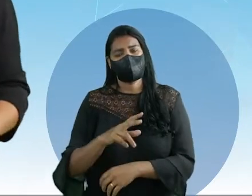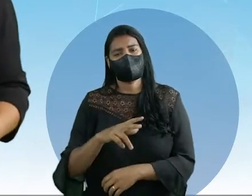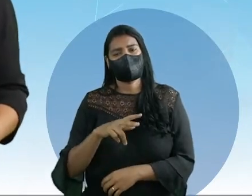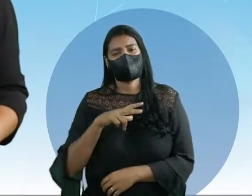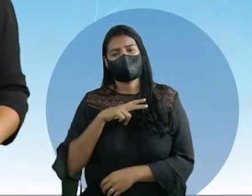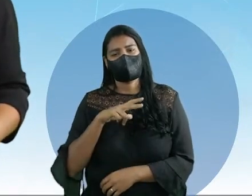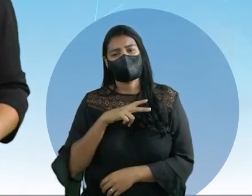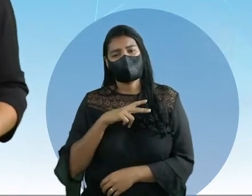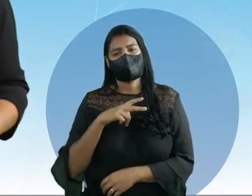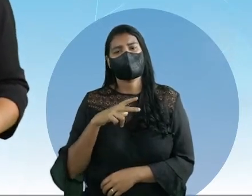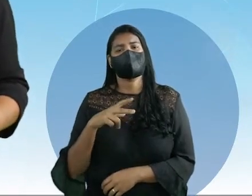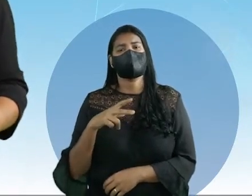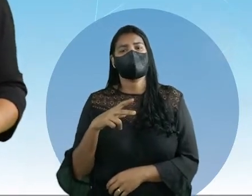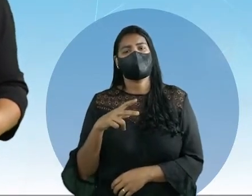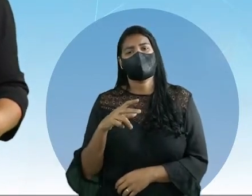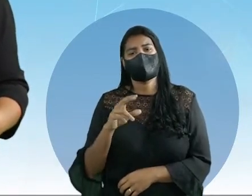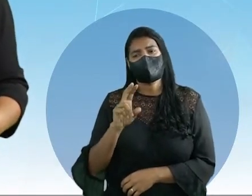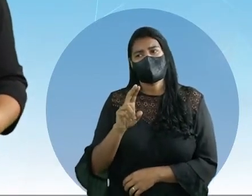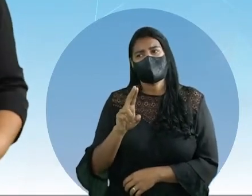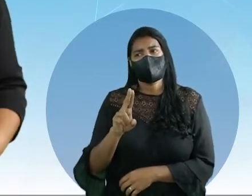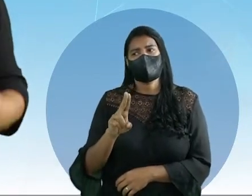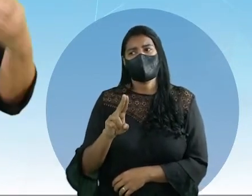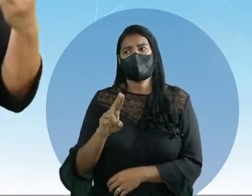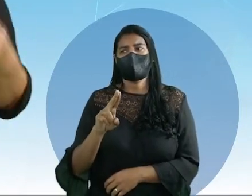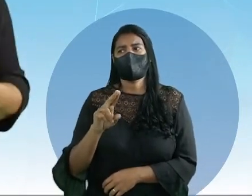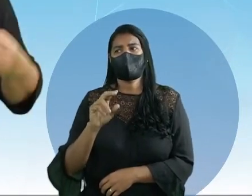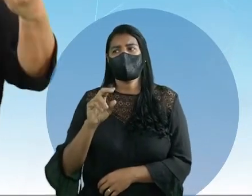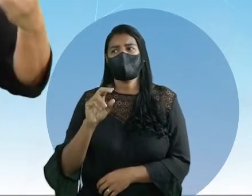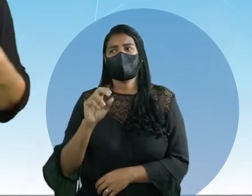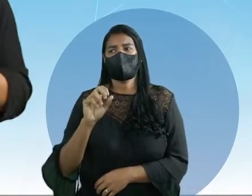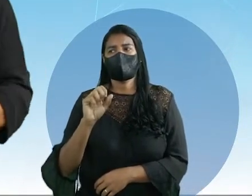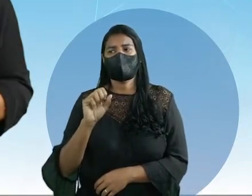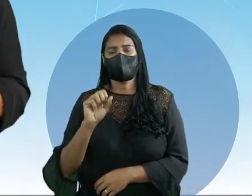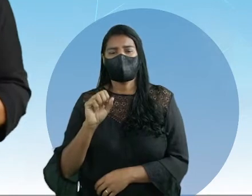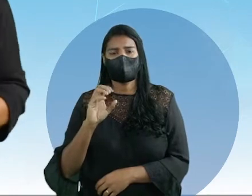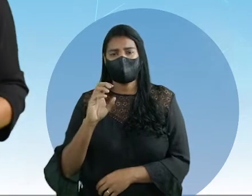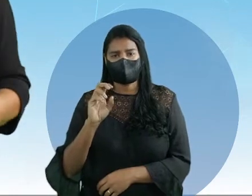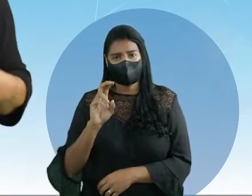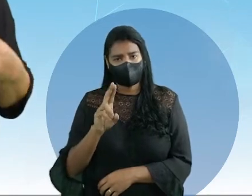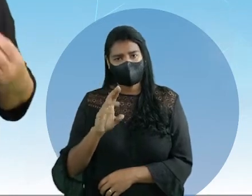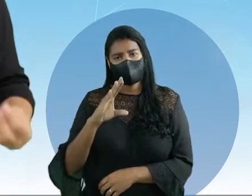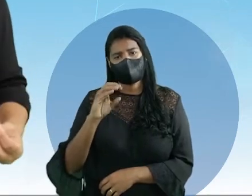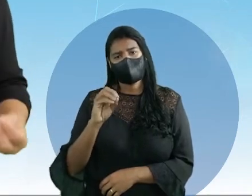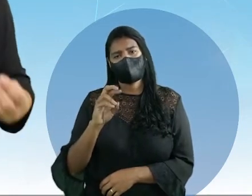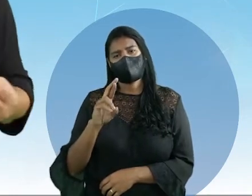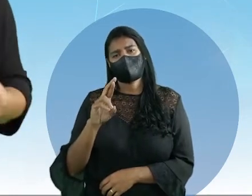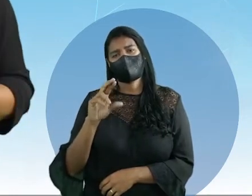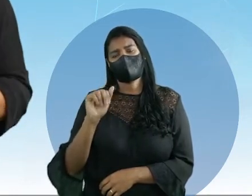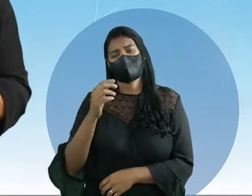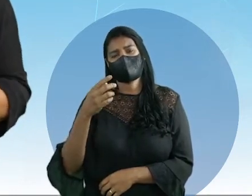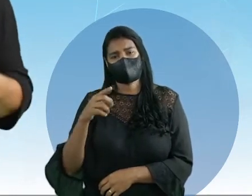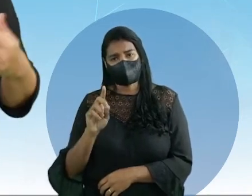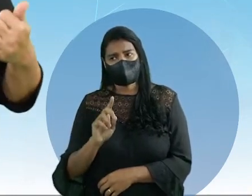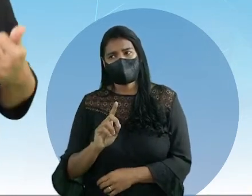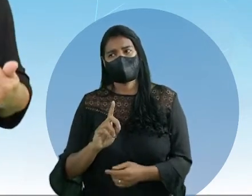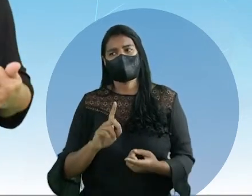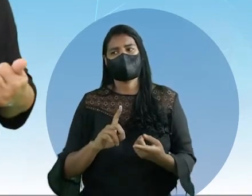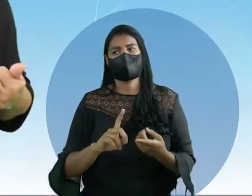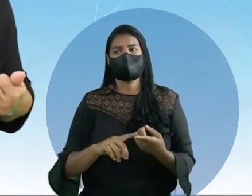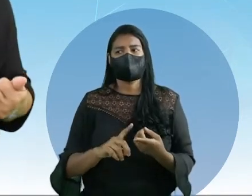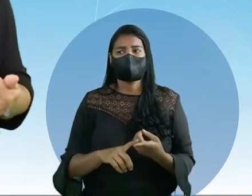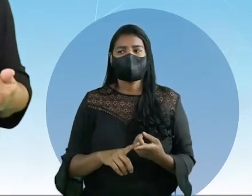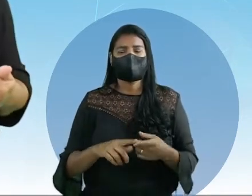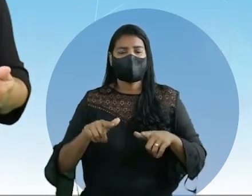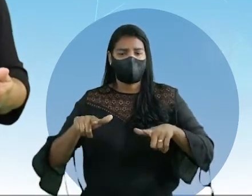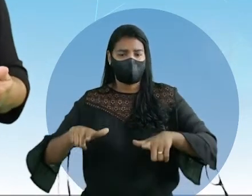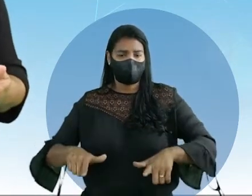do patrimônio natural de Ucuraçal, Ucuraçal, perdão, Penha e Dorotê. Ela está